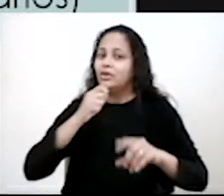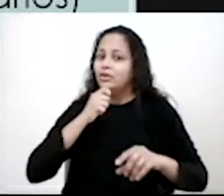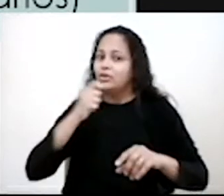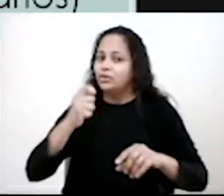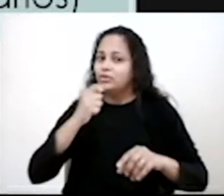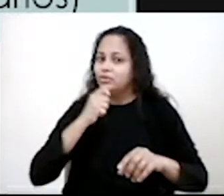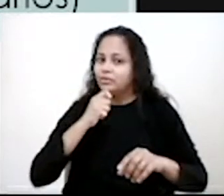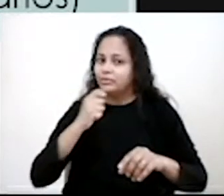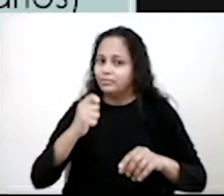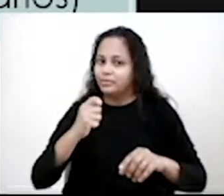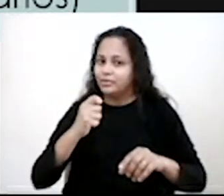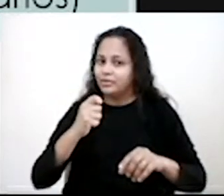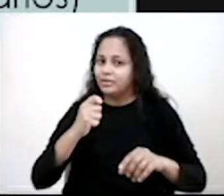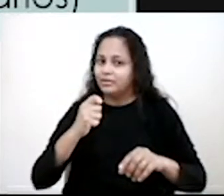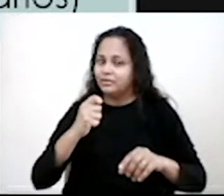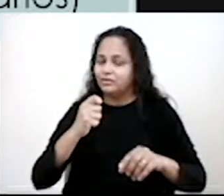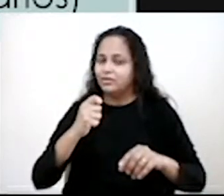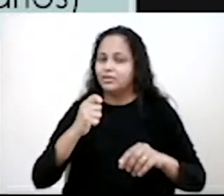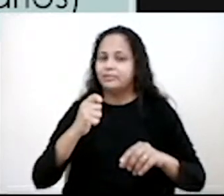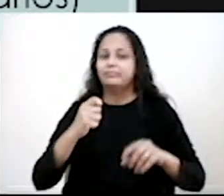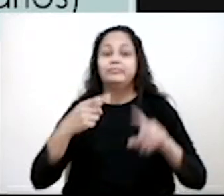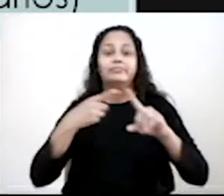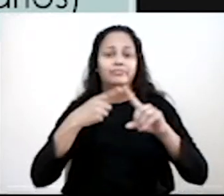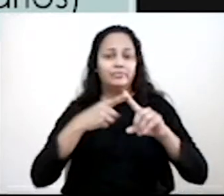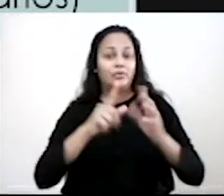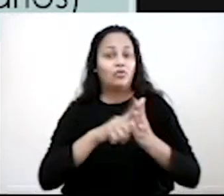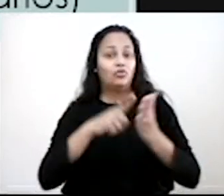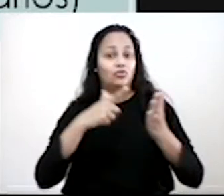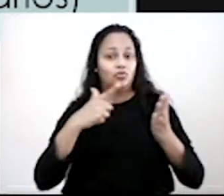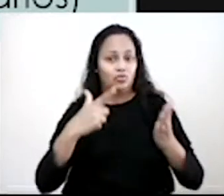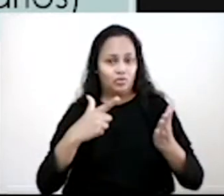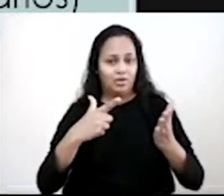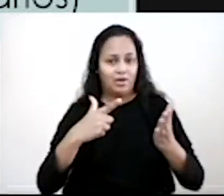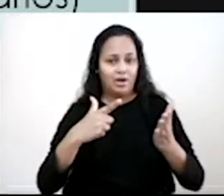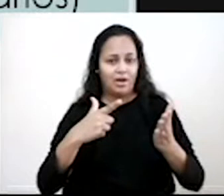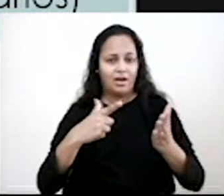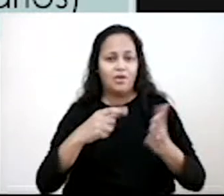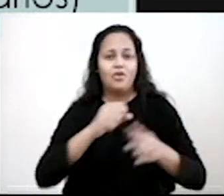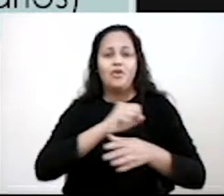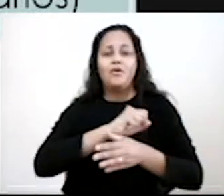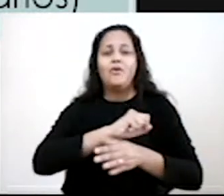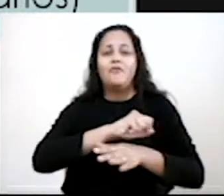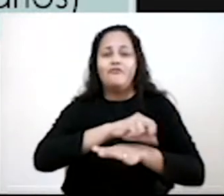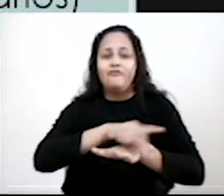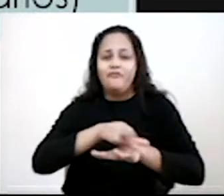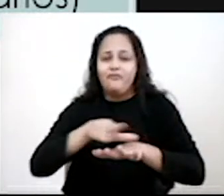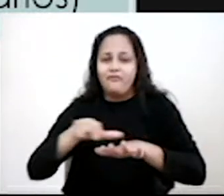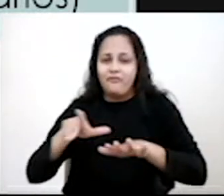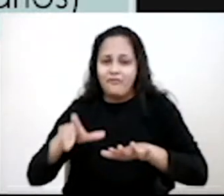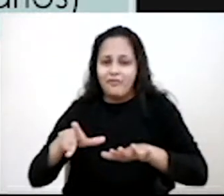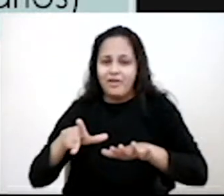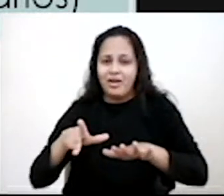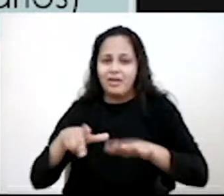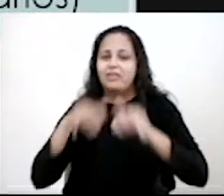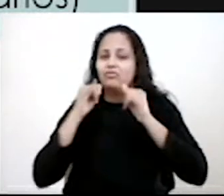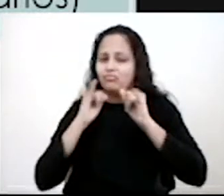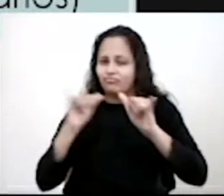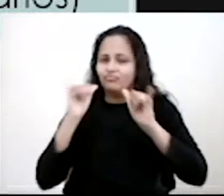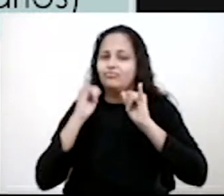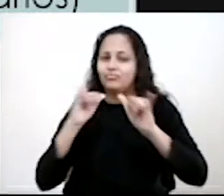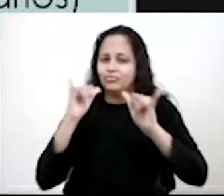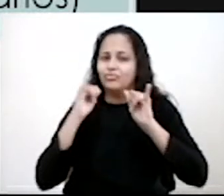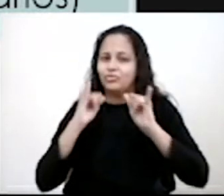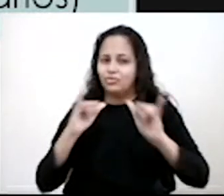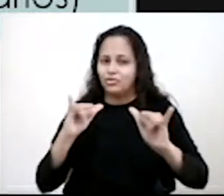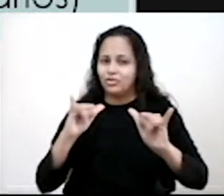jornal, geralmente ele é chamado de noticiário. Ou seja, ele é recheado de notícias. Ele vai trazer uma